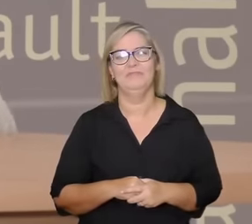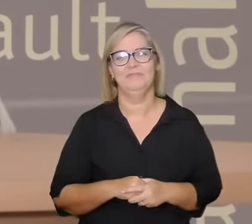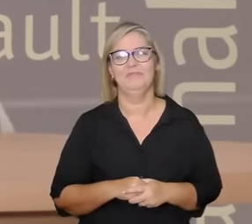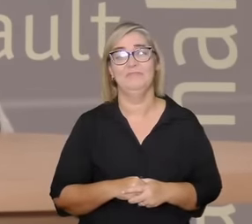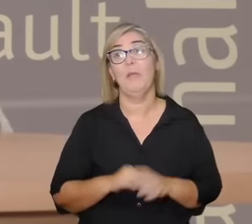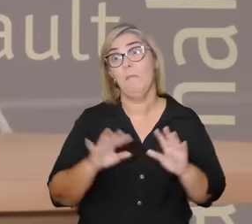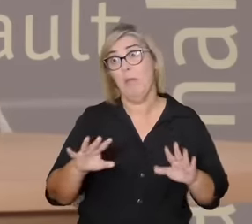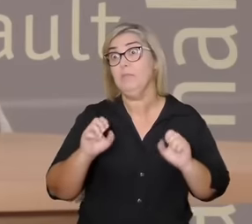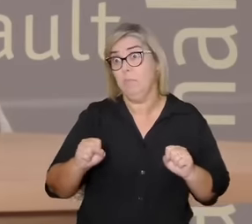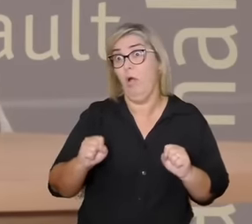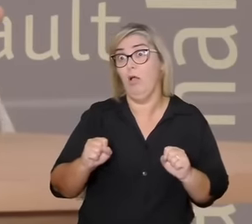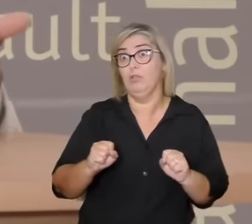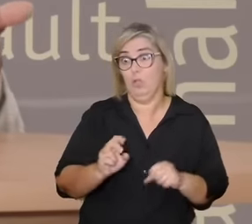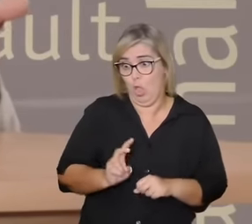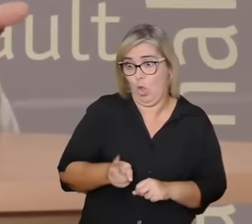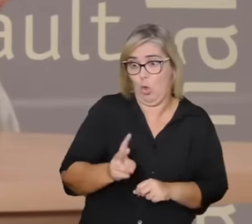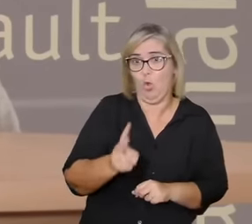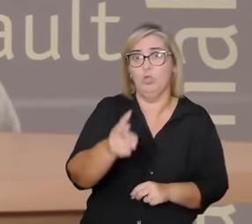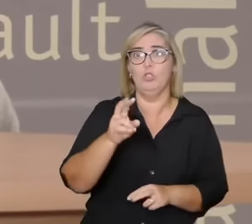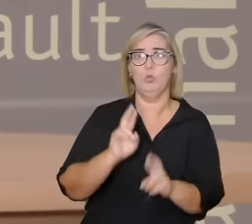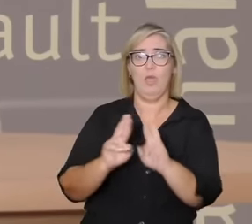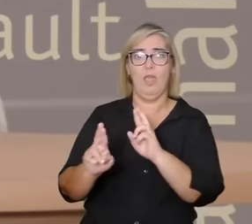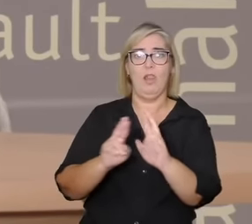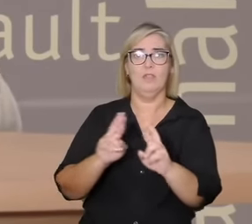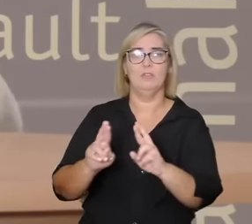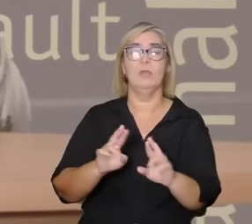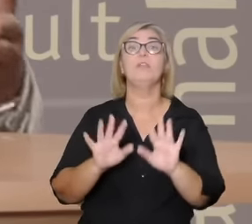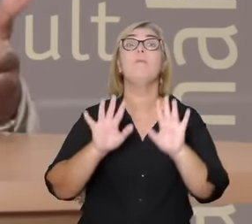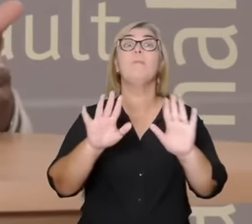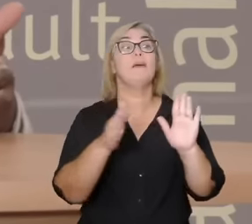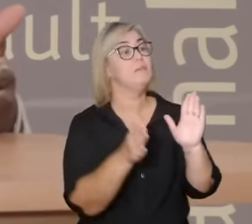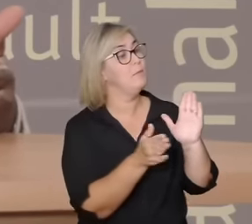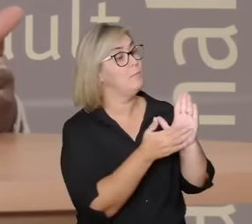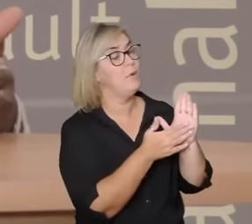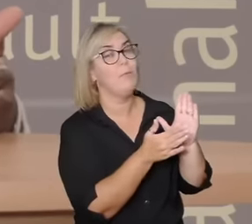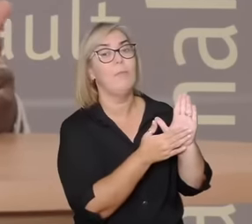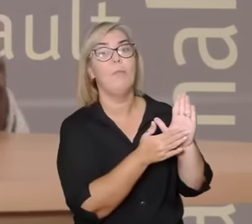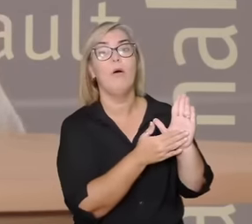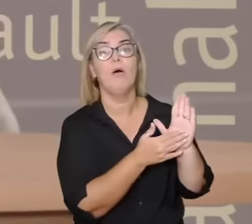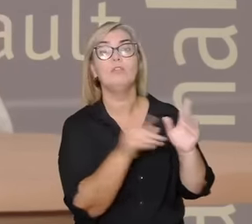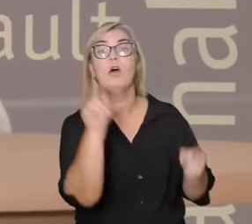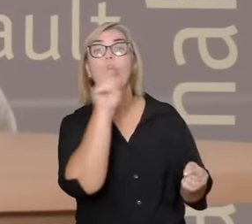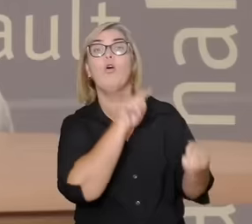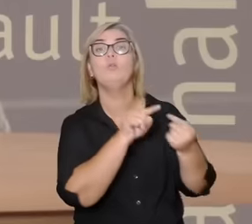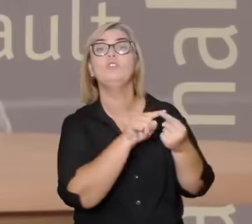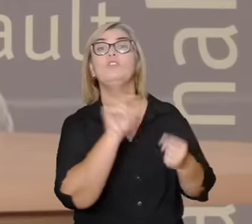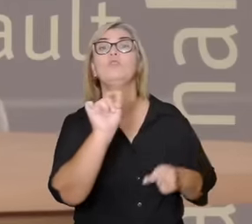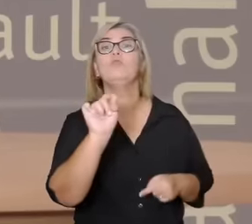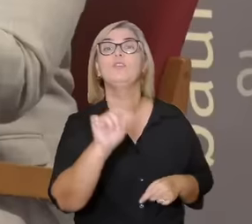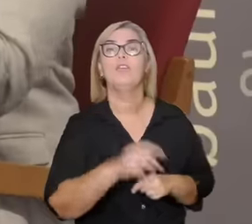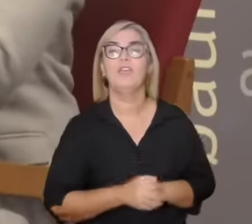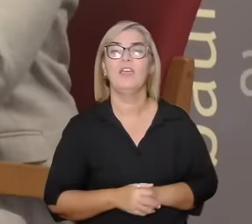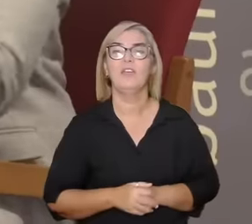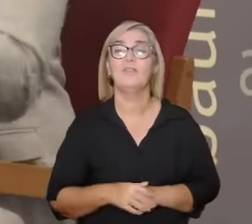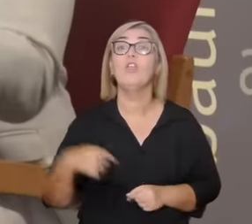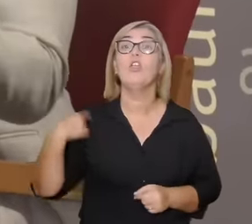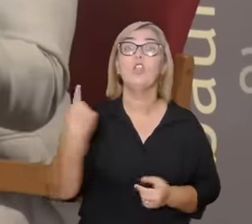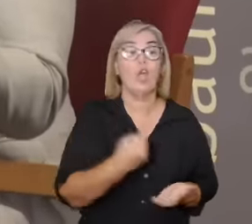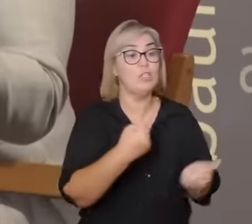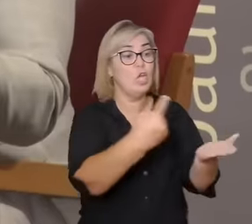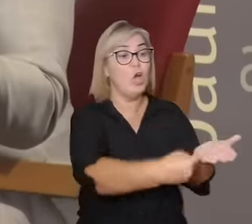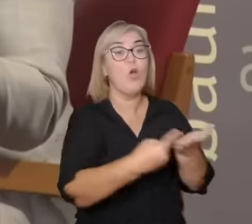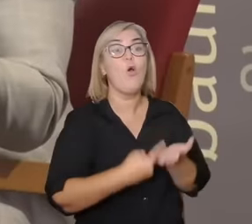manter um relacionamento mas eu volto aquela ideia qual o propósito do vínculo que a gente quer combinar a gente quer fazer que